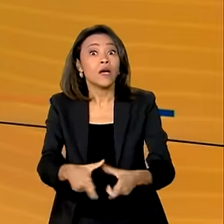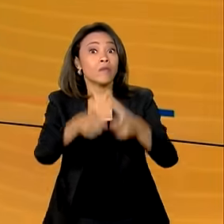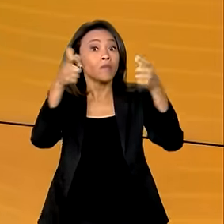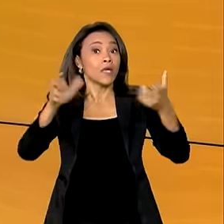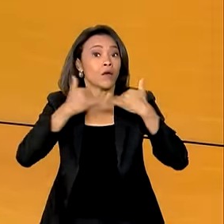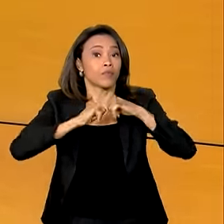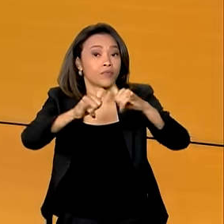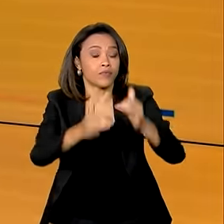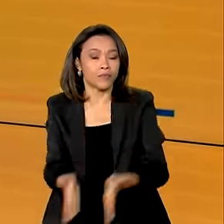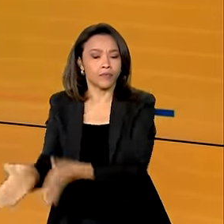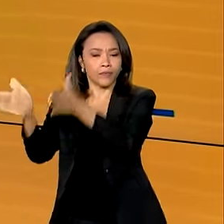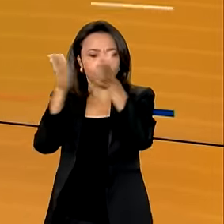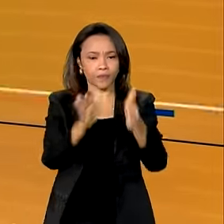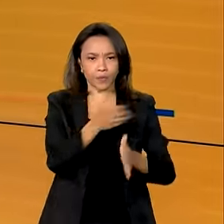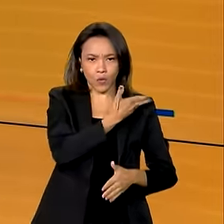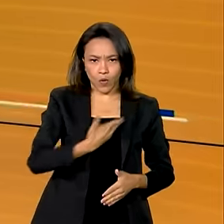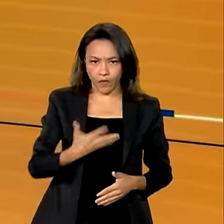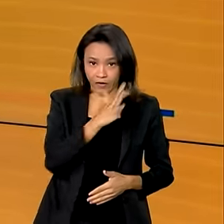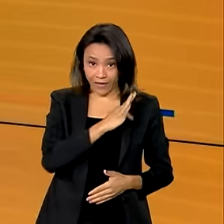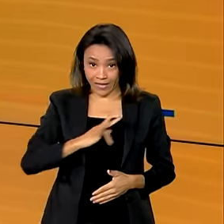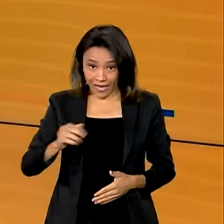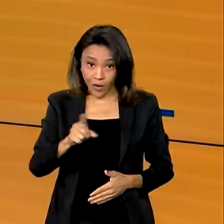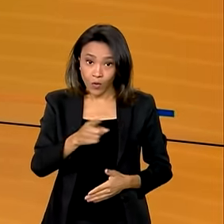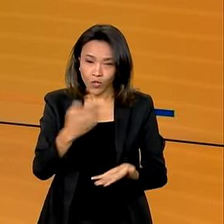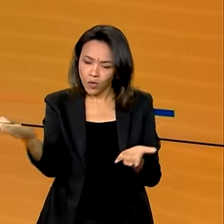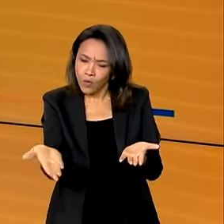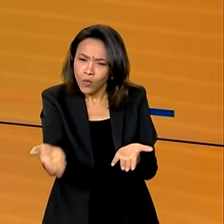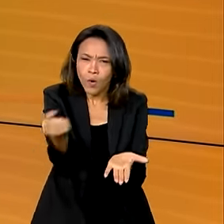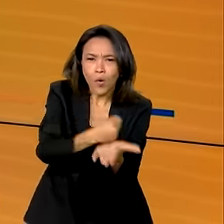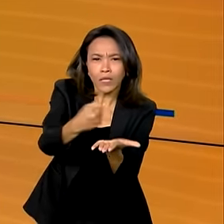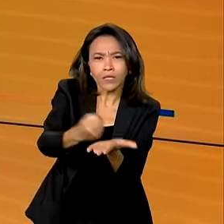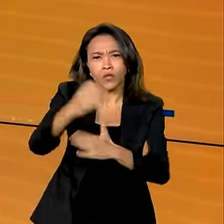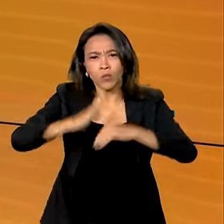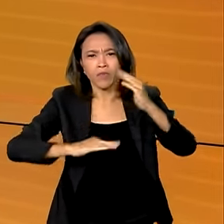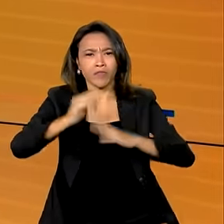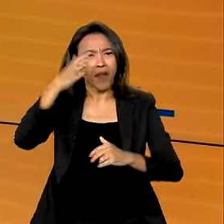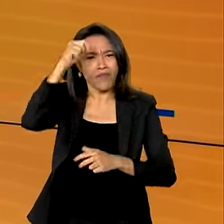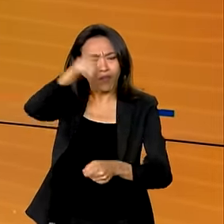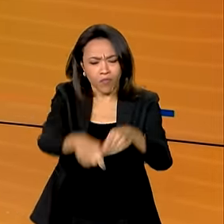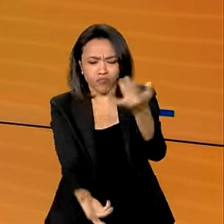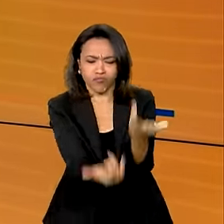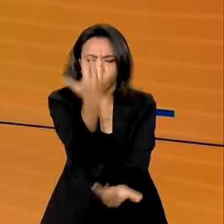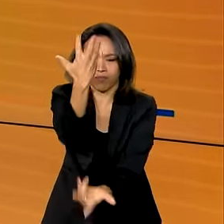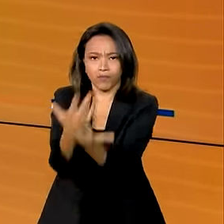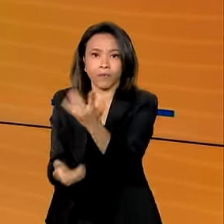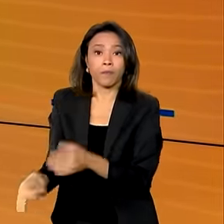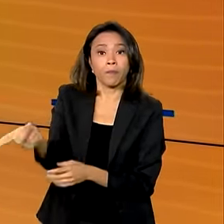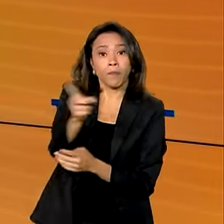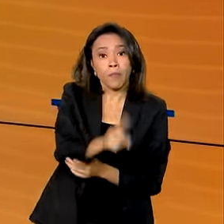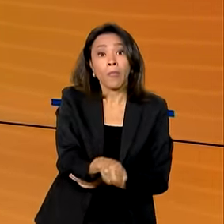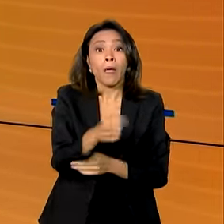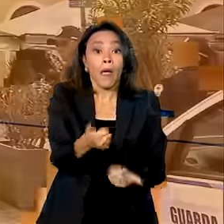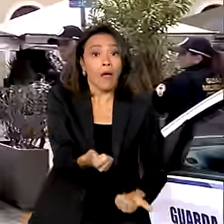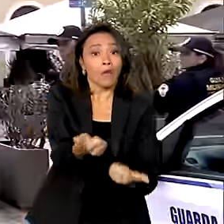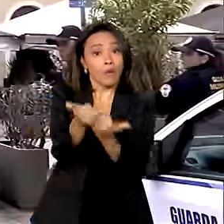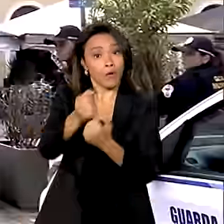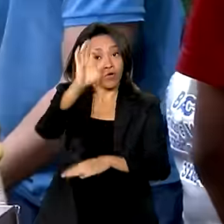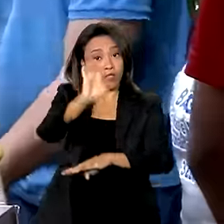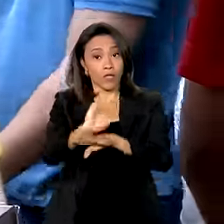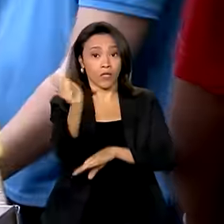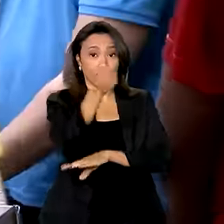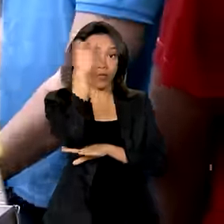energética. Governo federal agiliza a recontratação de profissionais para combate a incêndios. Apoio ao Rio Grande do Sul.